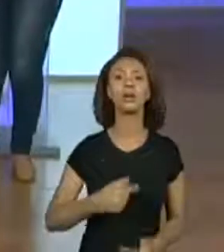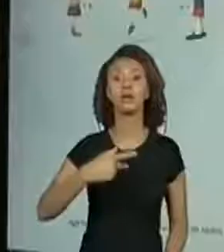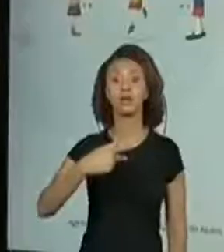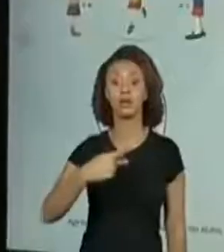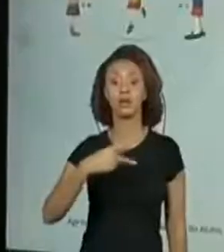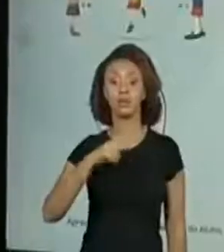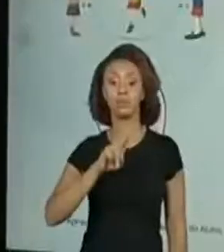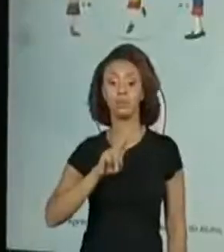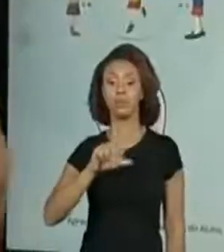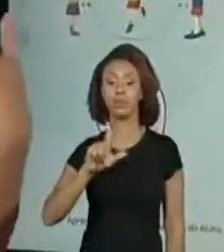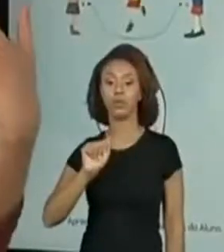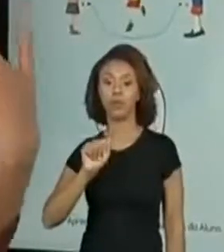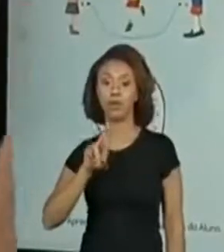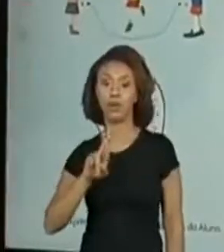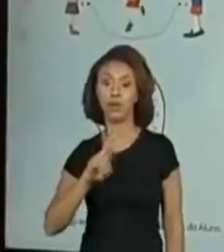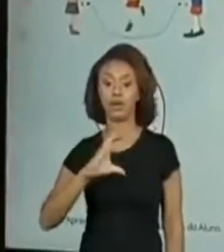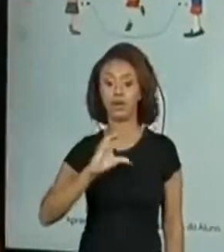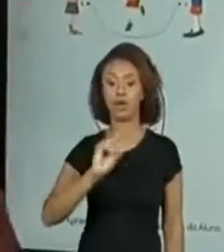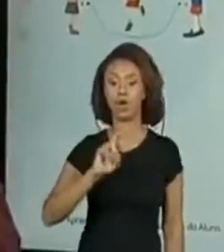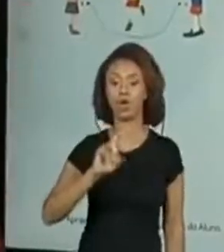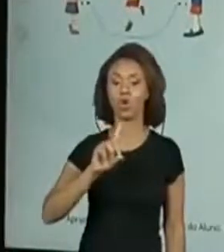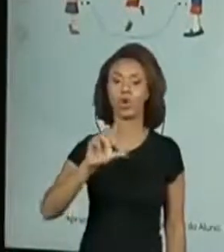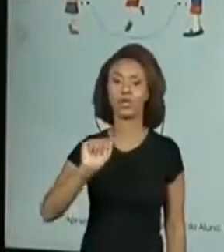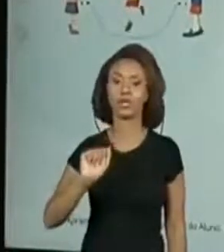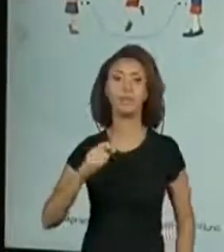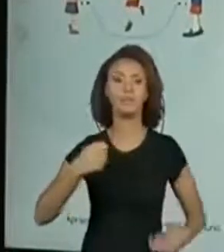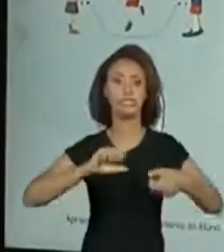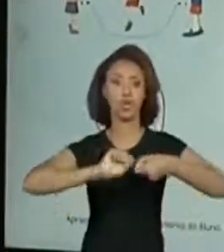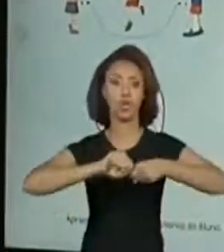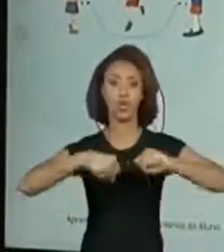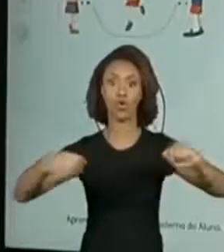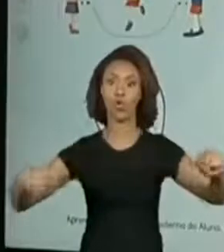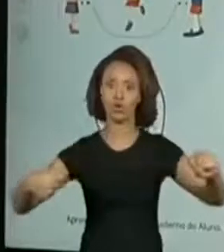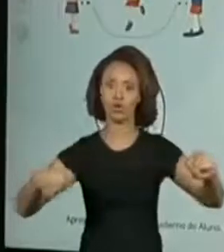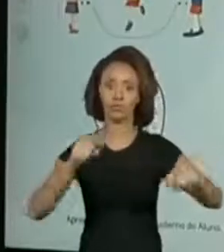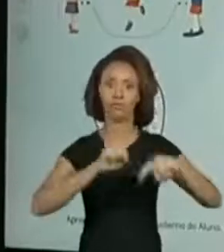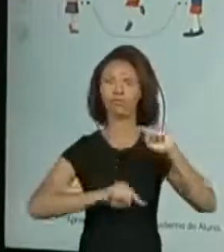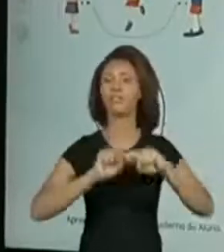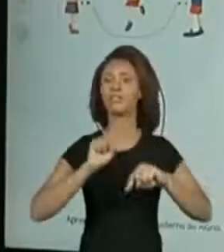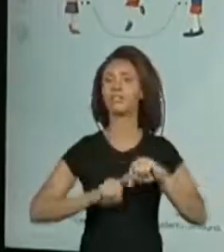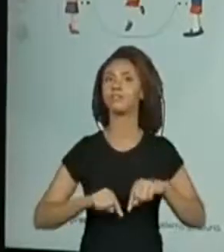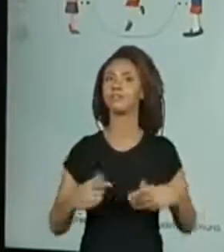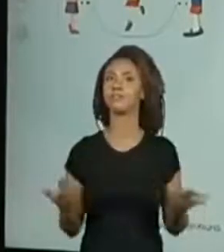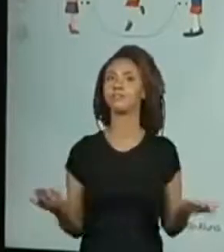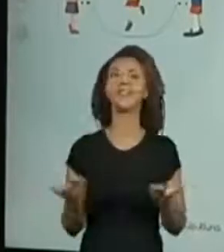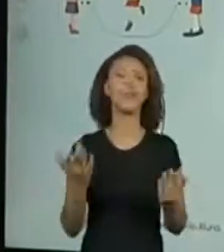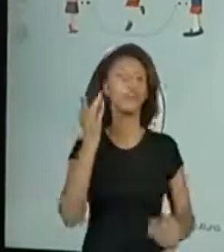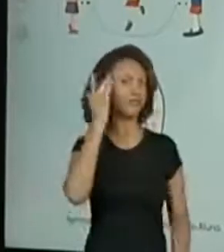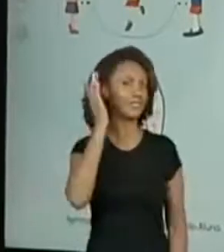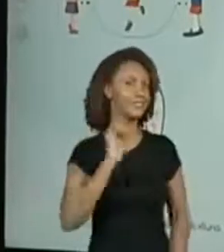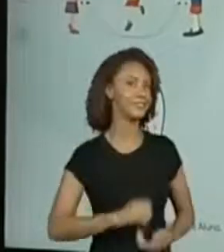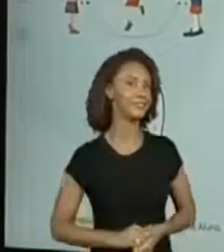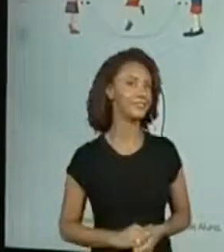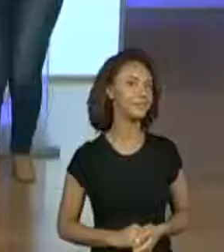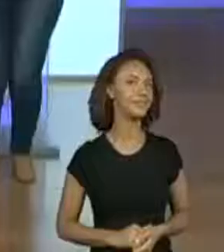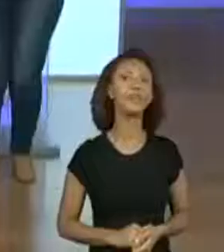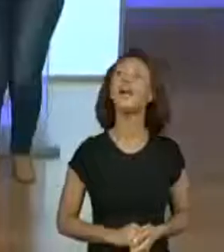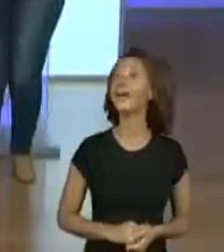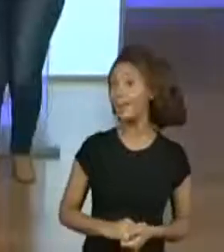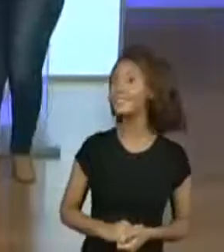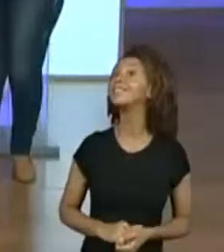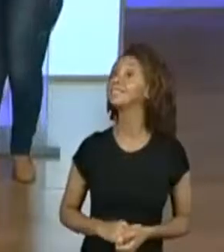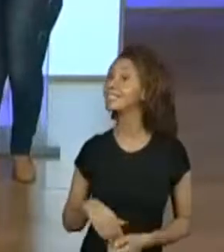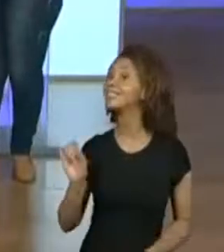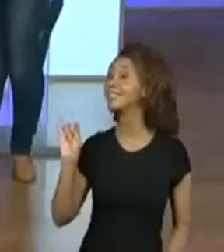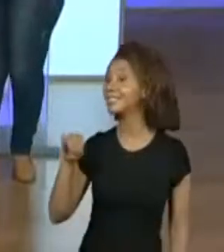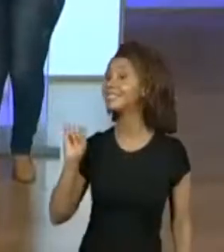é uma brincadeira que a gente usa a corda, né? O objeto é a corda. Agora ficou fácil, professora Vivi? Ficou. O